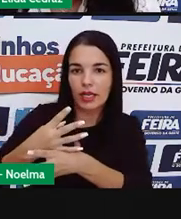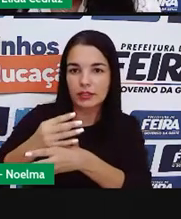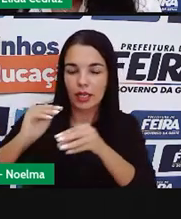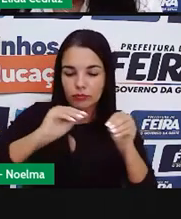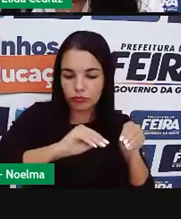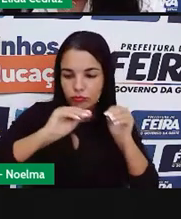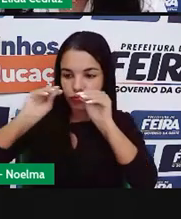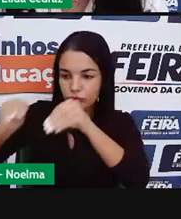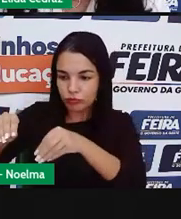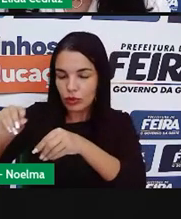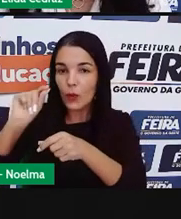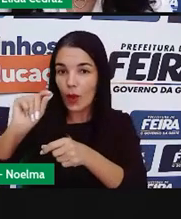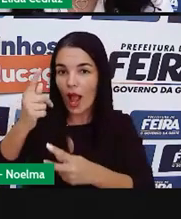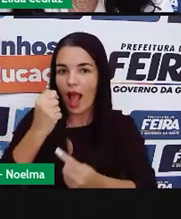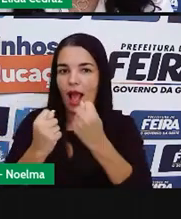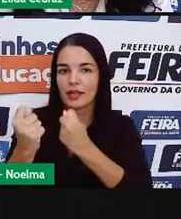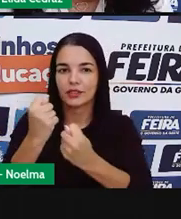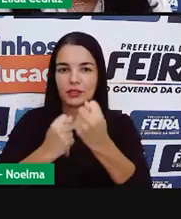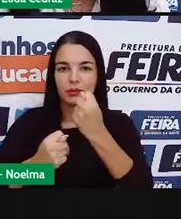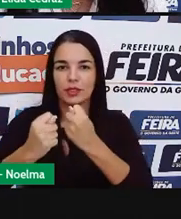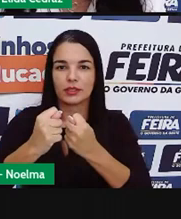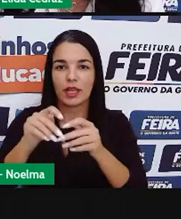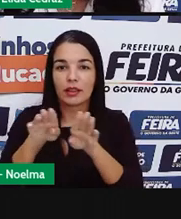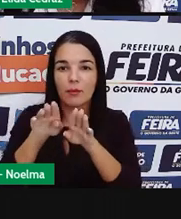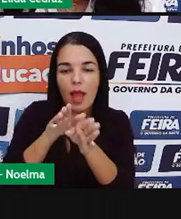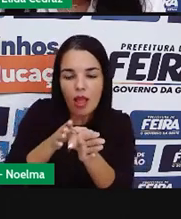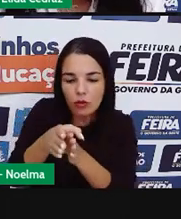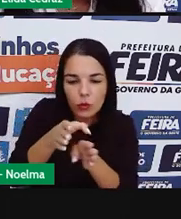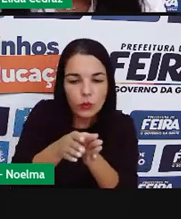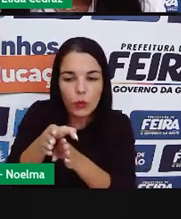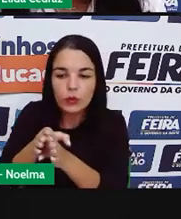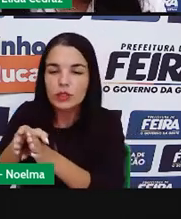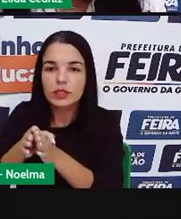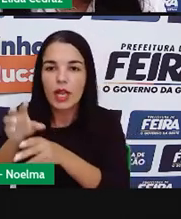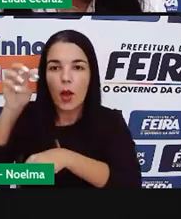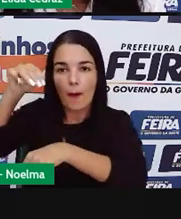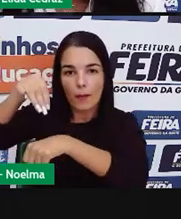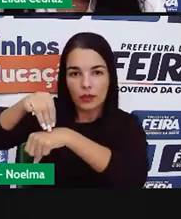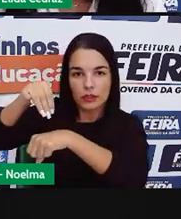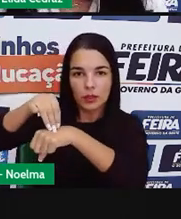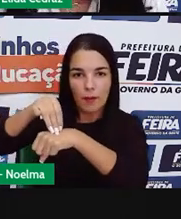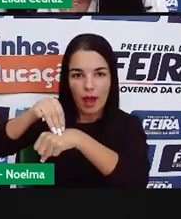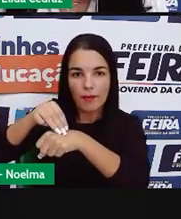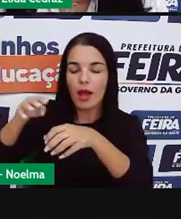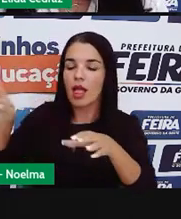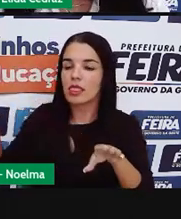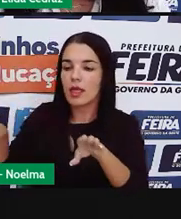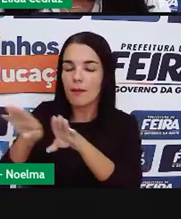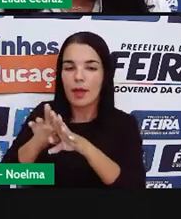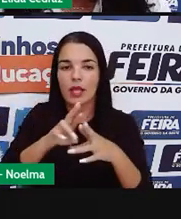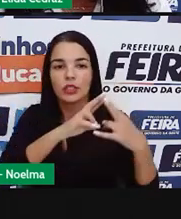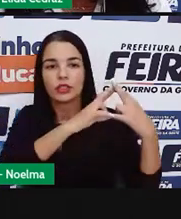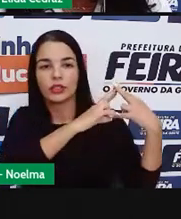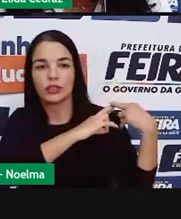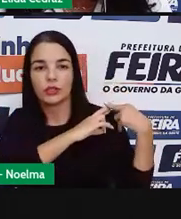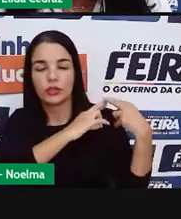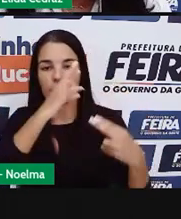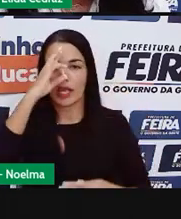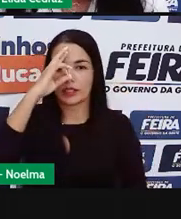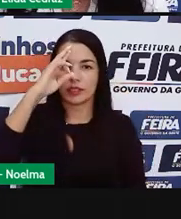administradas pelos conselhos de intendência municipal, sob a chefia do